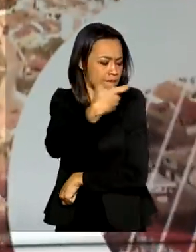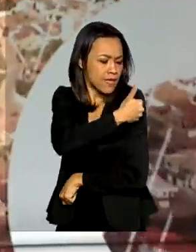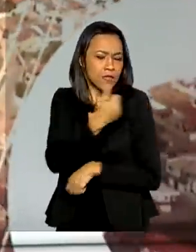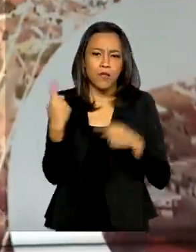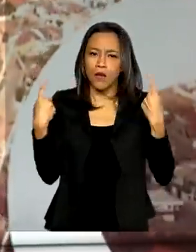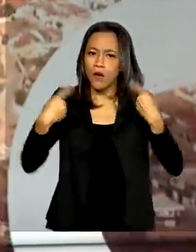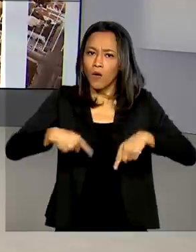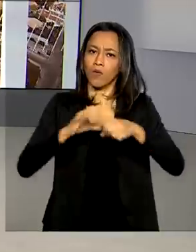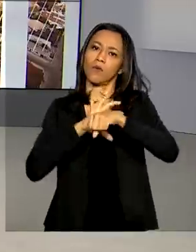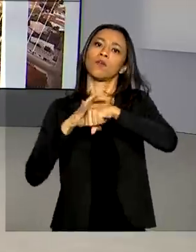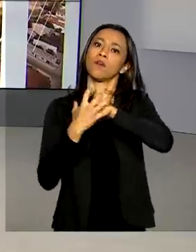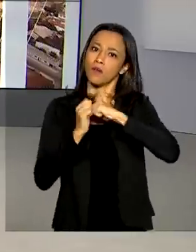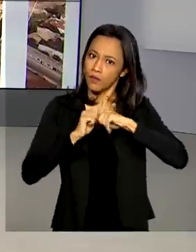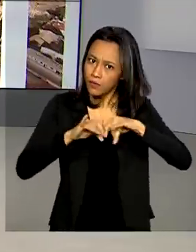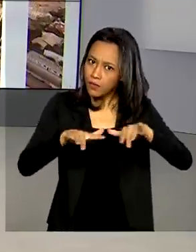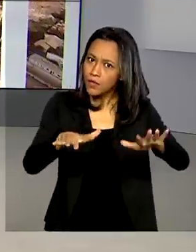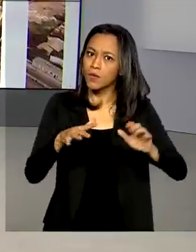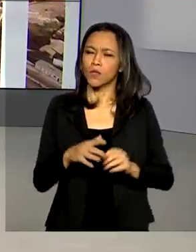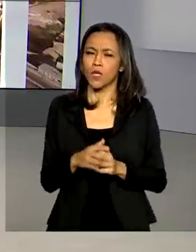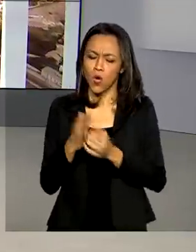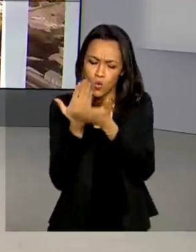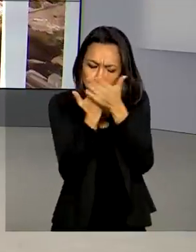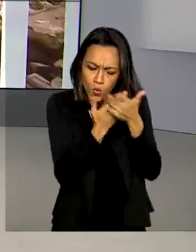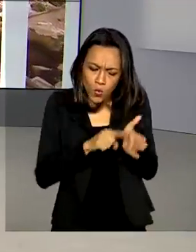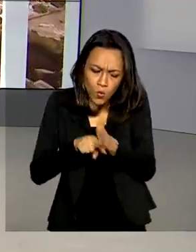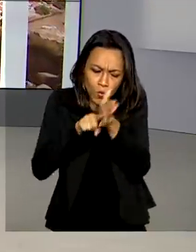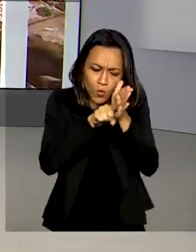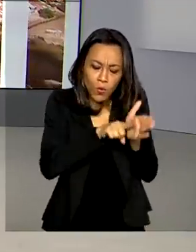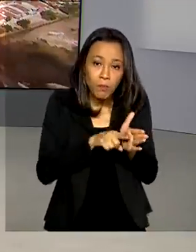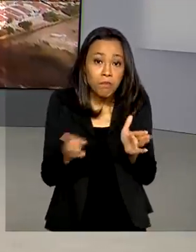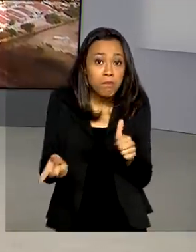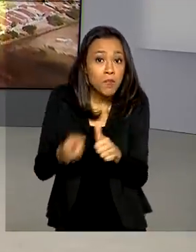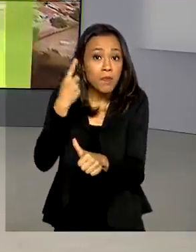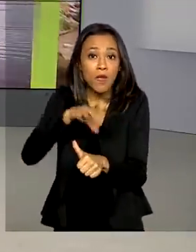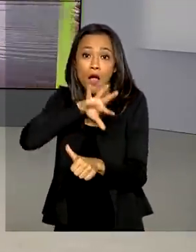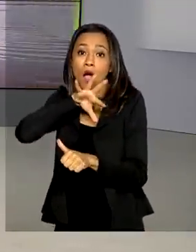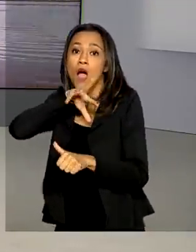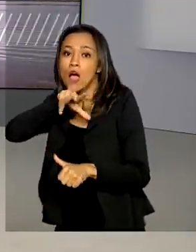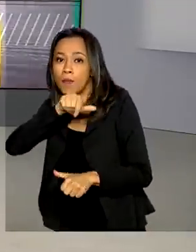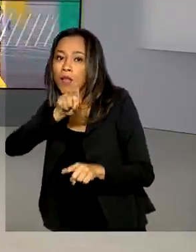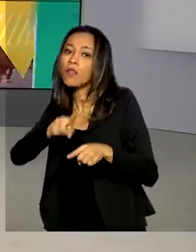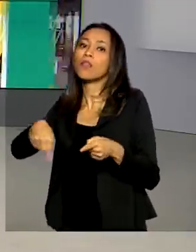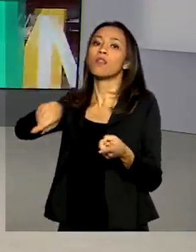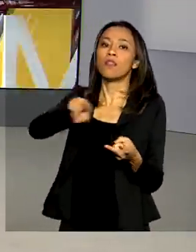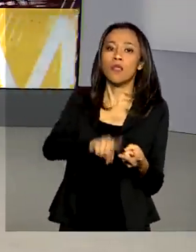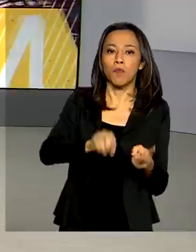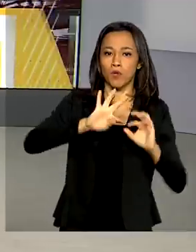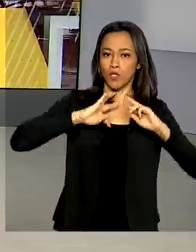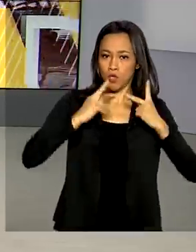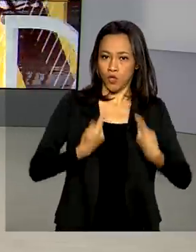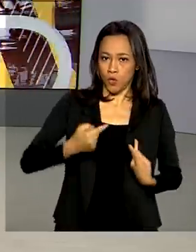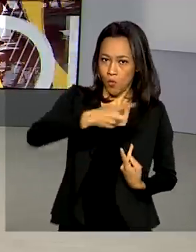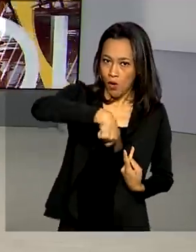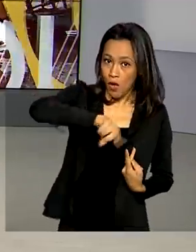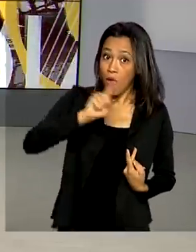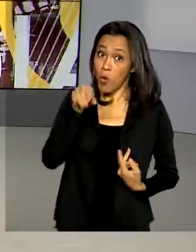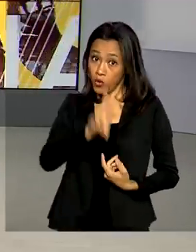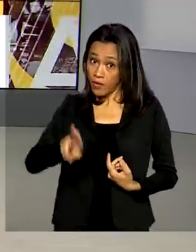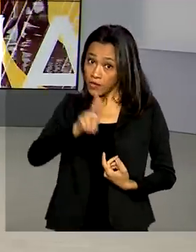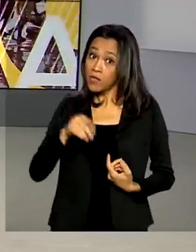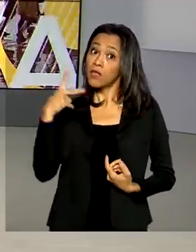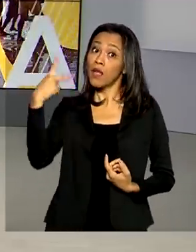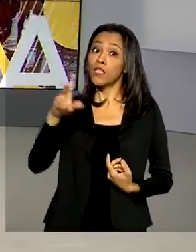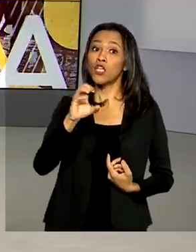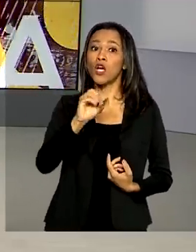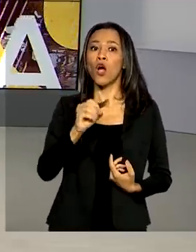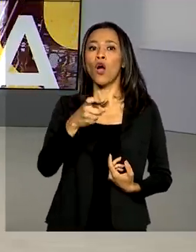o coronavírus. Os estudos iniciais em animais e seres humanos foram feitos pela Universidade de Oxford, no Reino